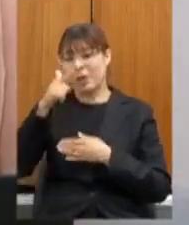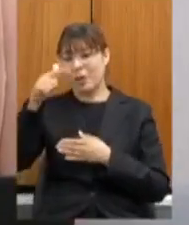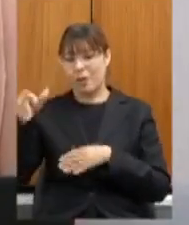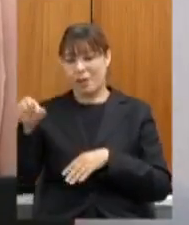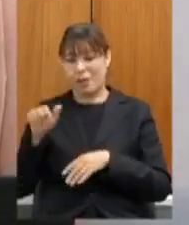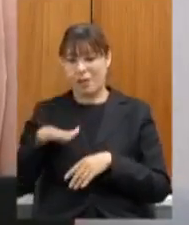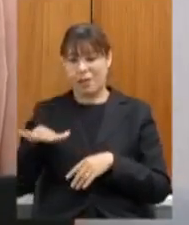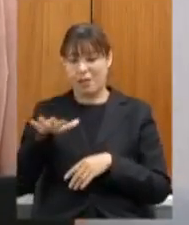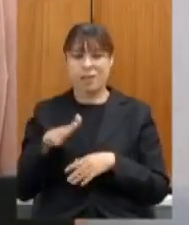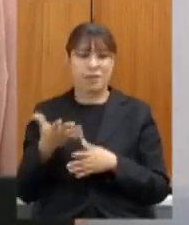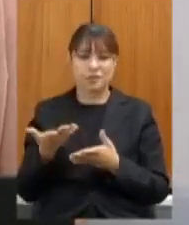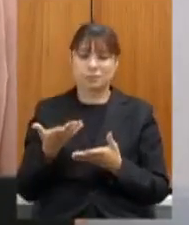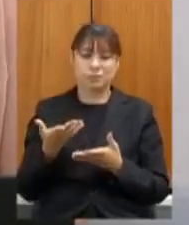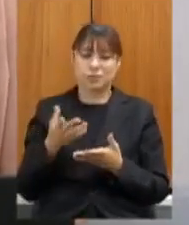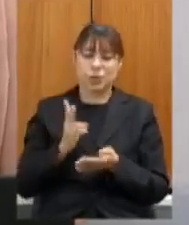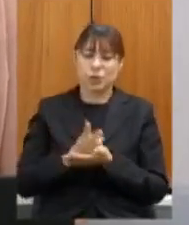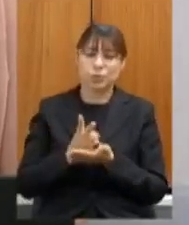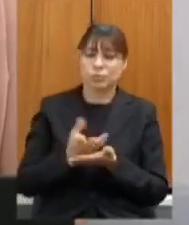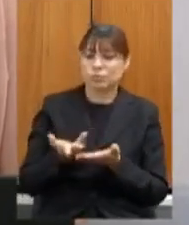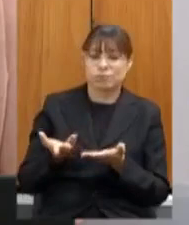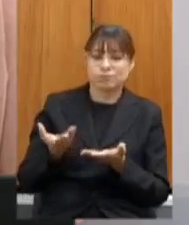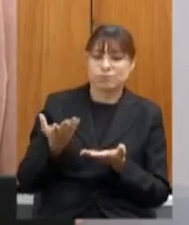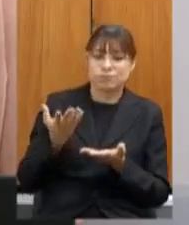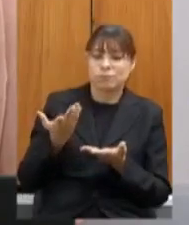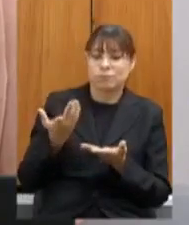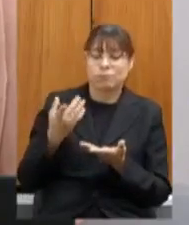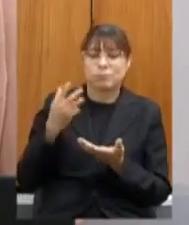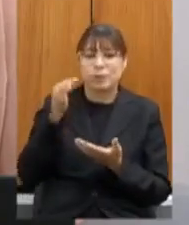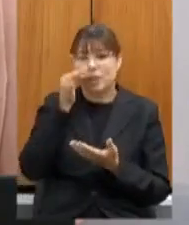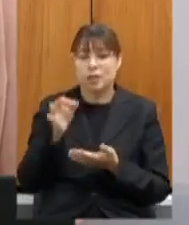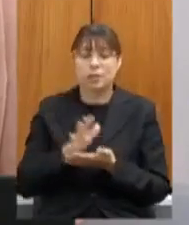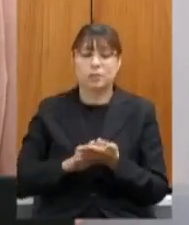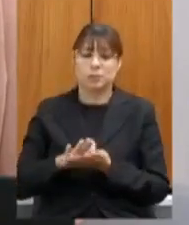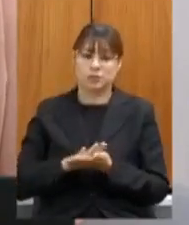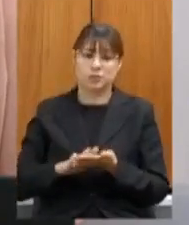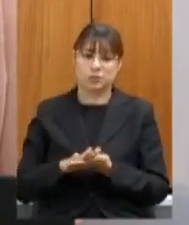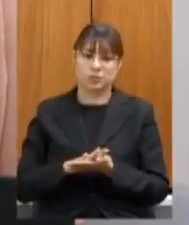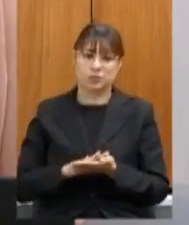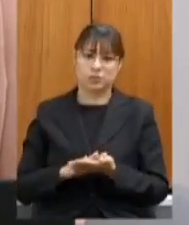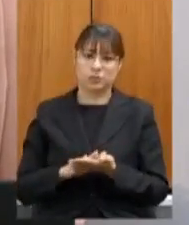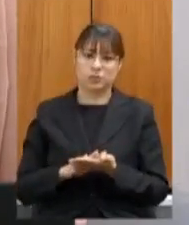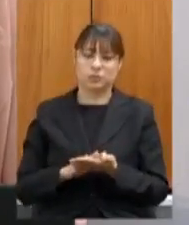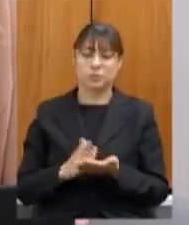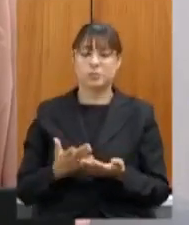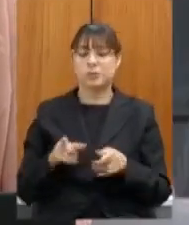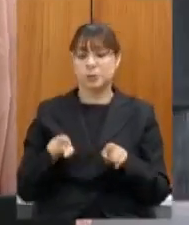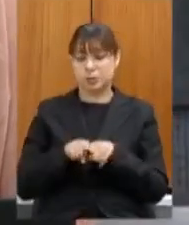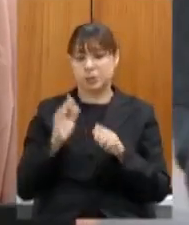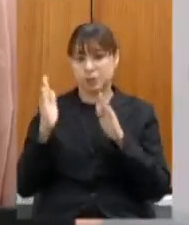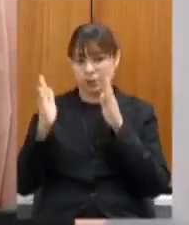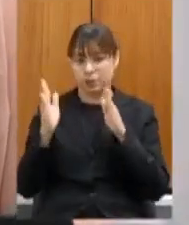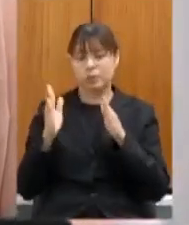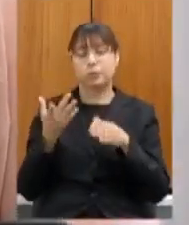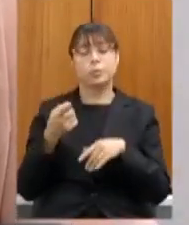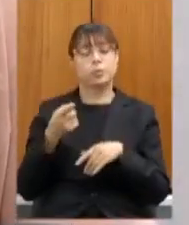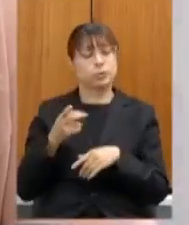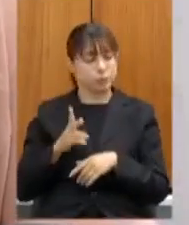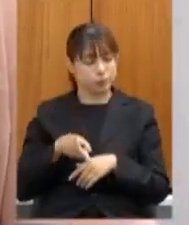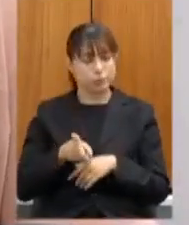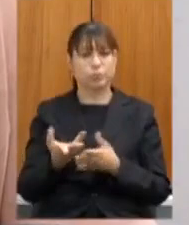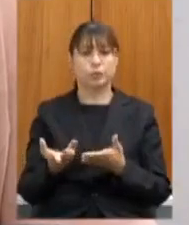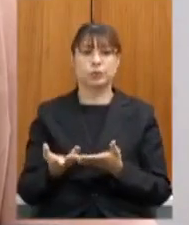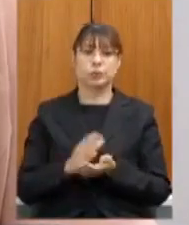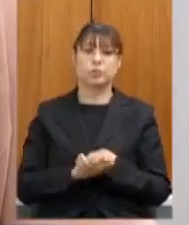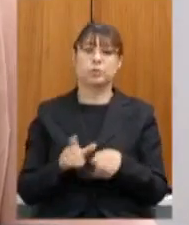e se essa é uma preocupação da Secretaria sobretudo nesse momento de pandemia ainda em relação aos